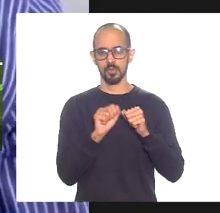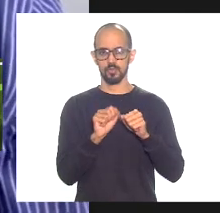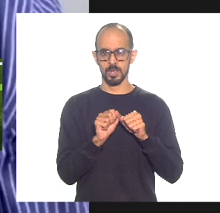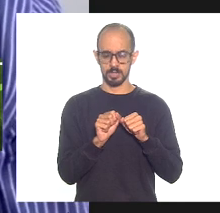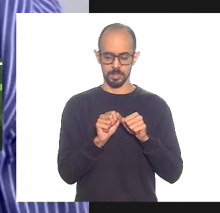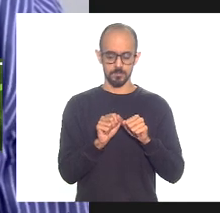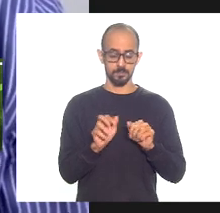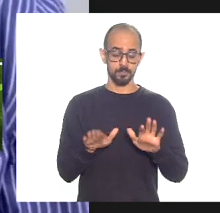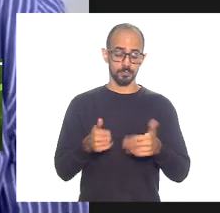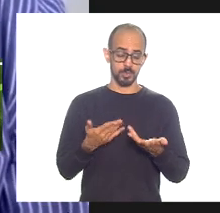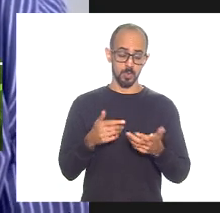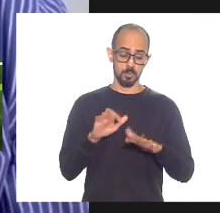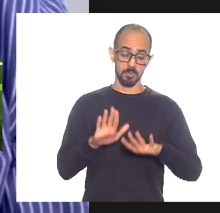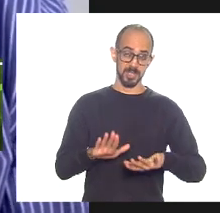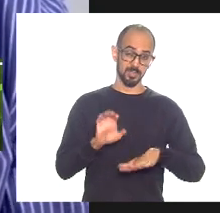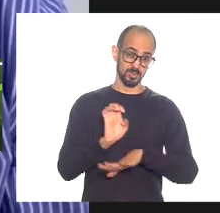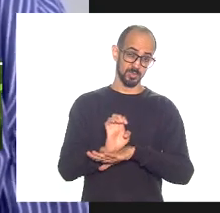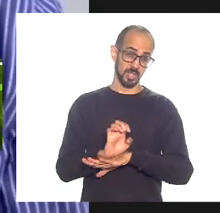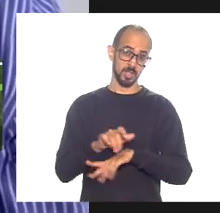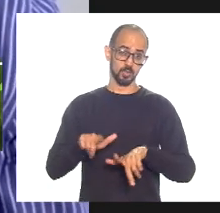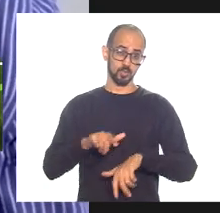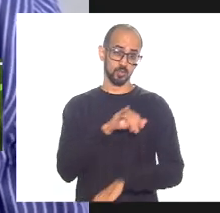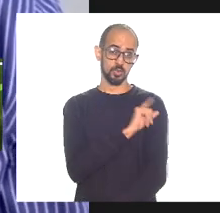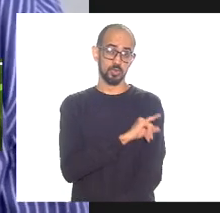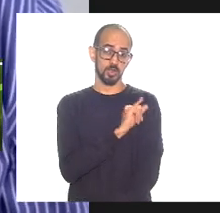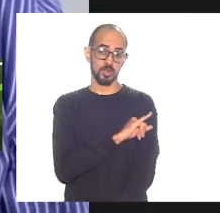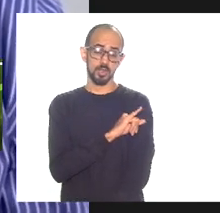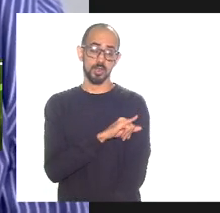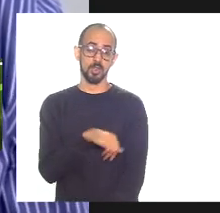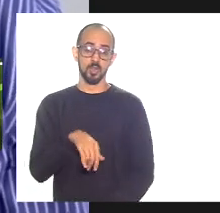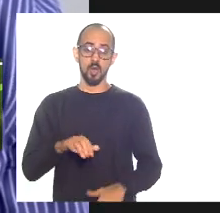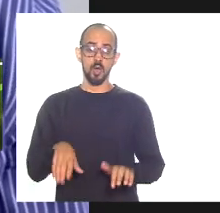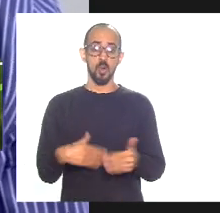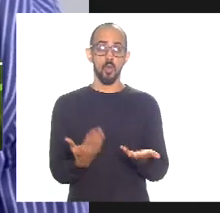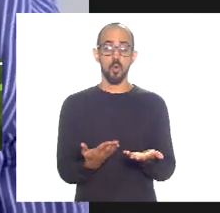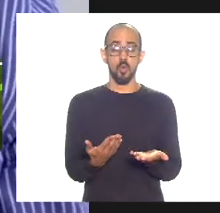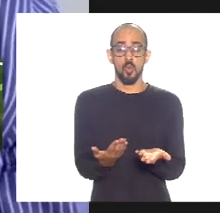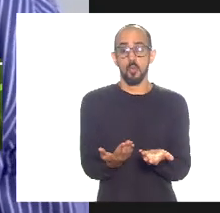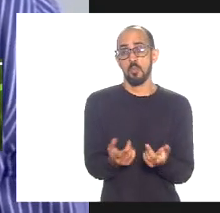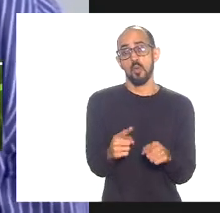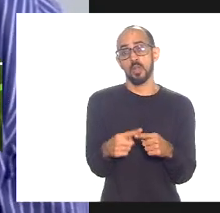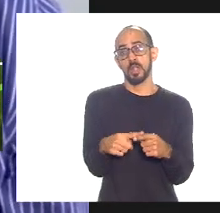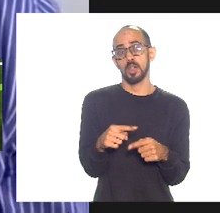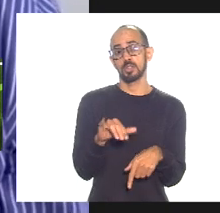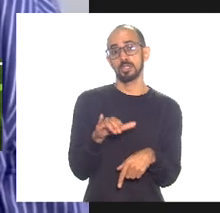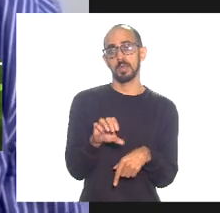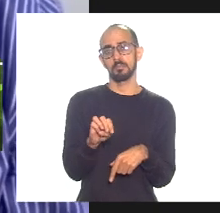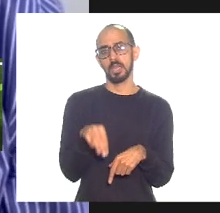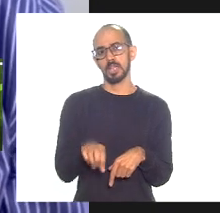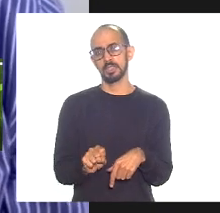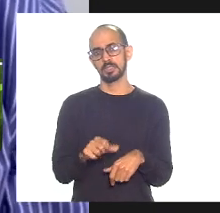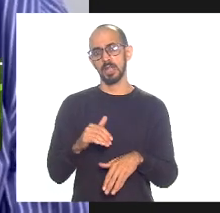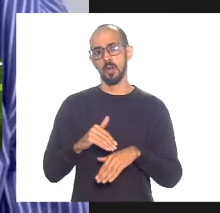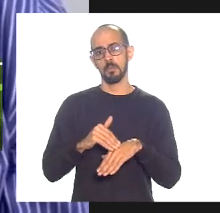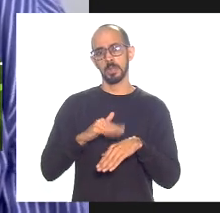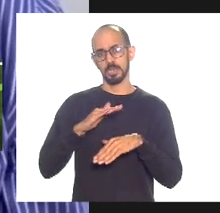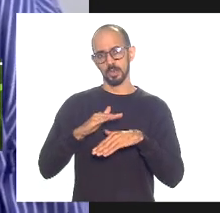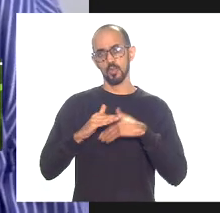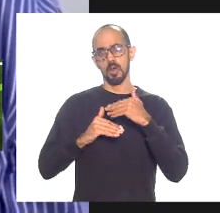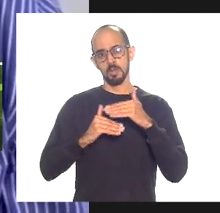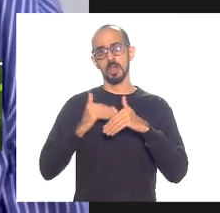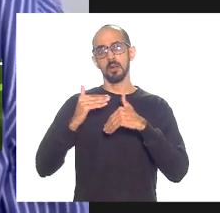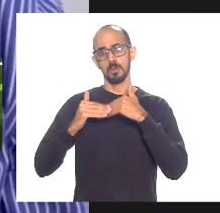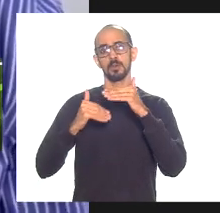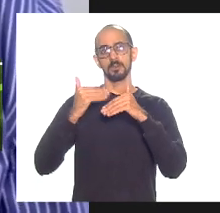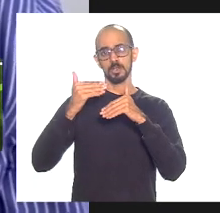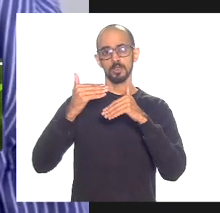estado do Rio de Janeiro à medida que o ICMS veio subindo subindo subindo que os governantes anteriores vieram vendo